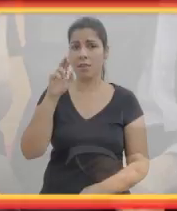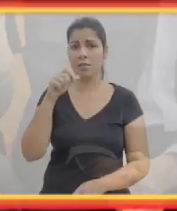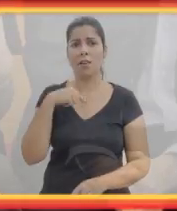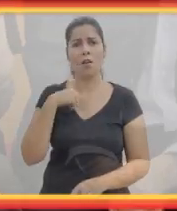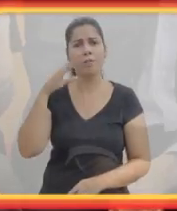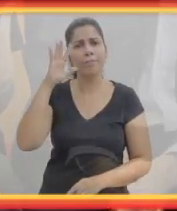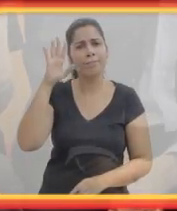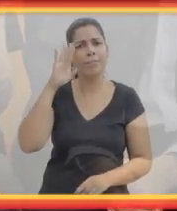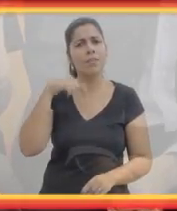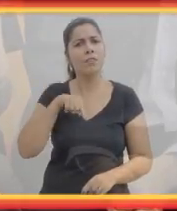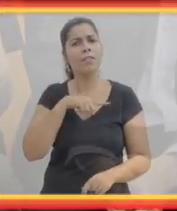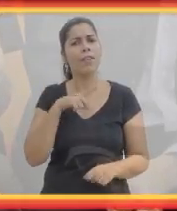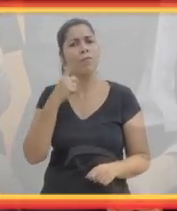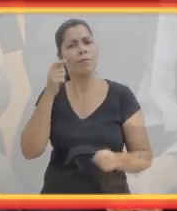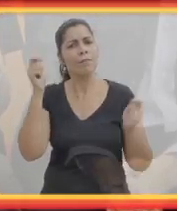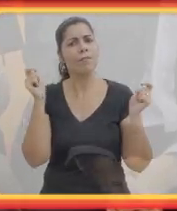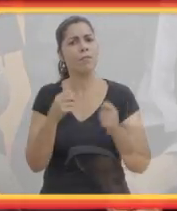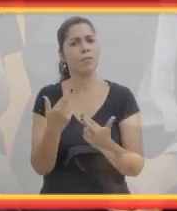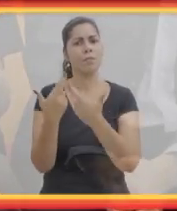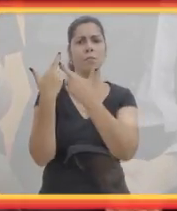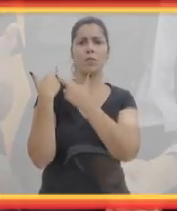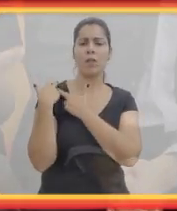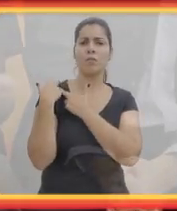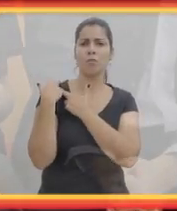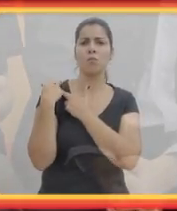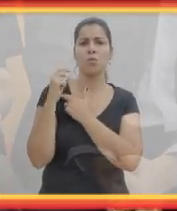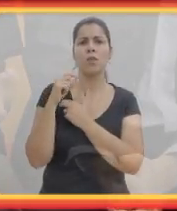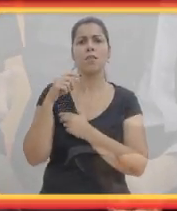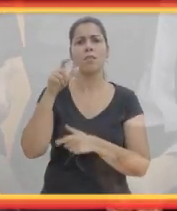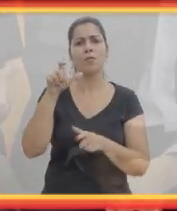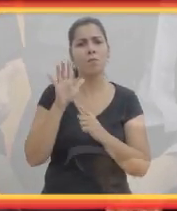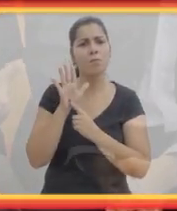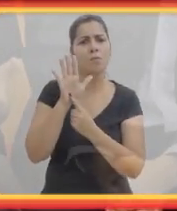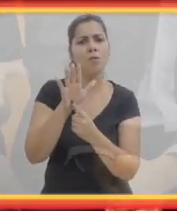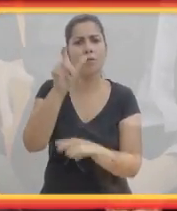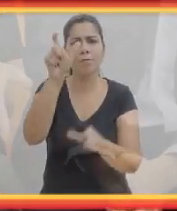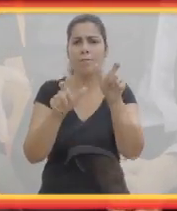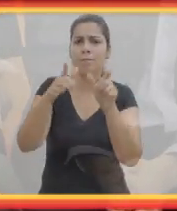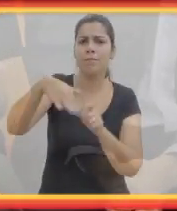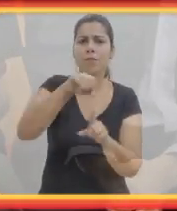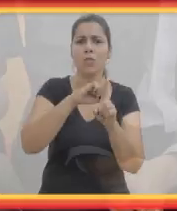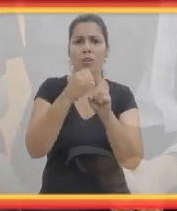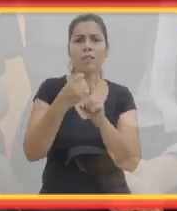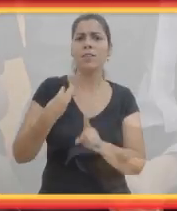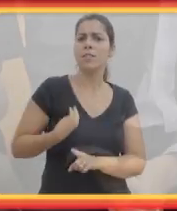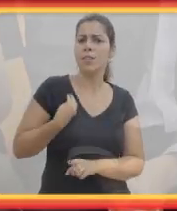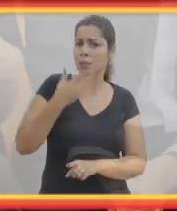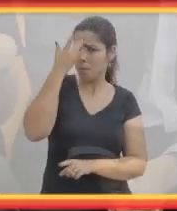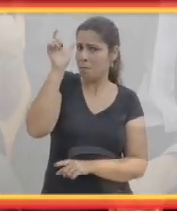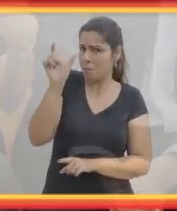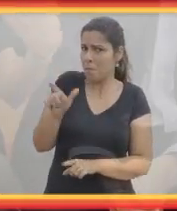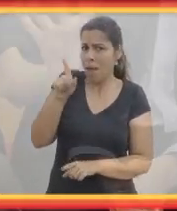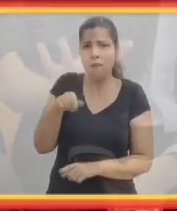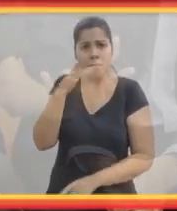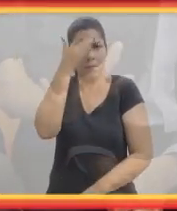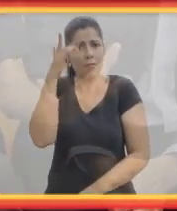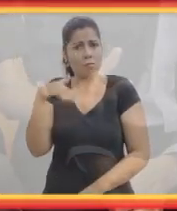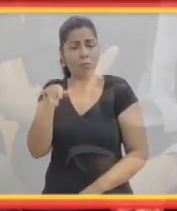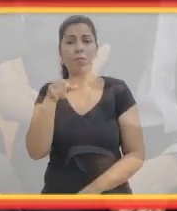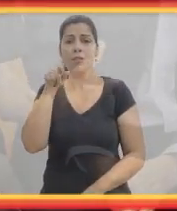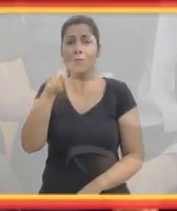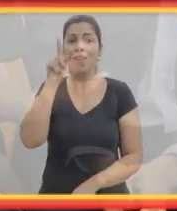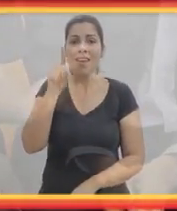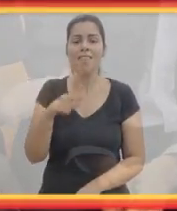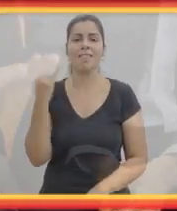penso que a gente tem uma certa responsabilidade involuntária da gente mostrar para a sociedade